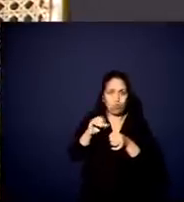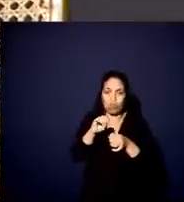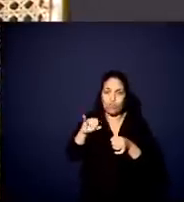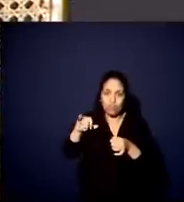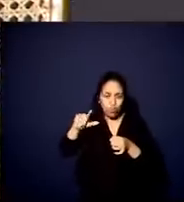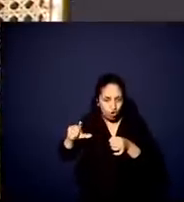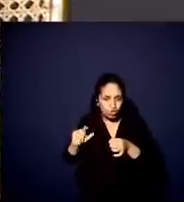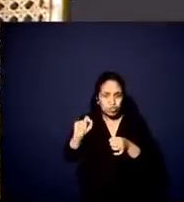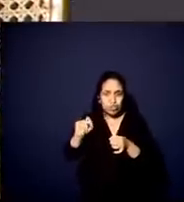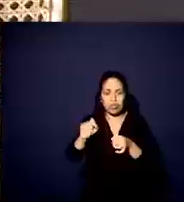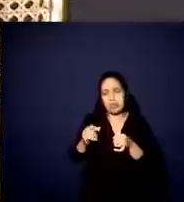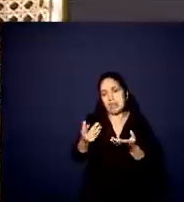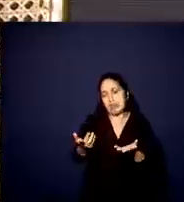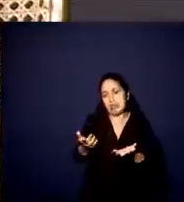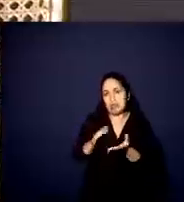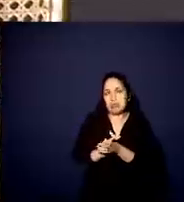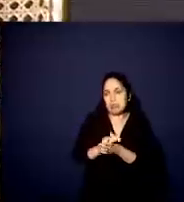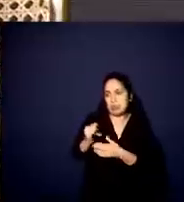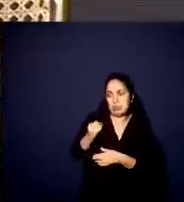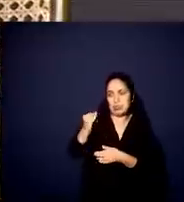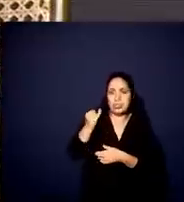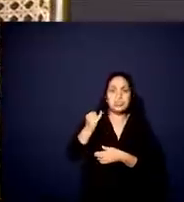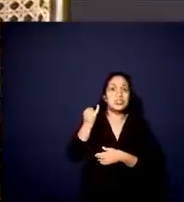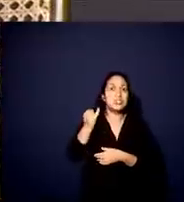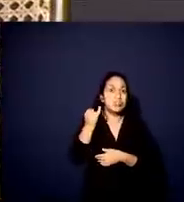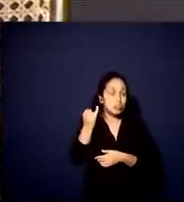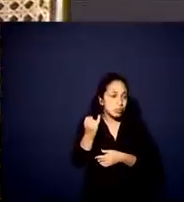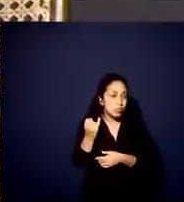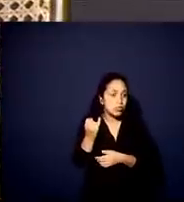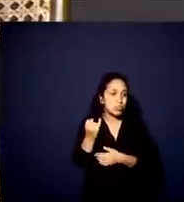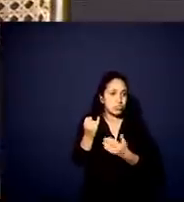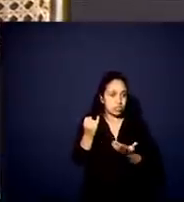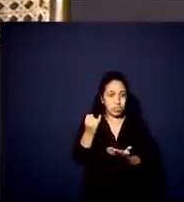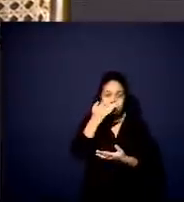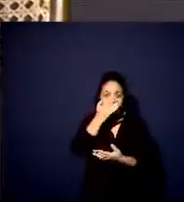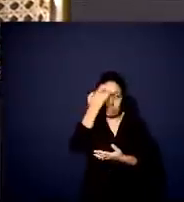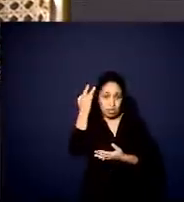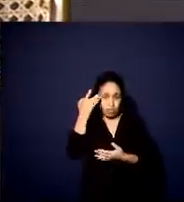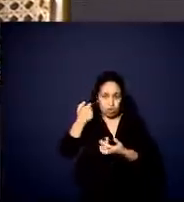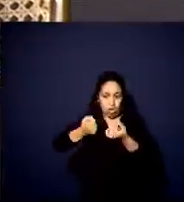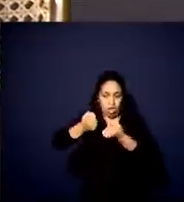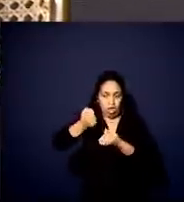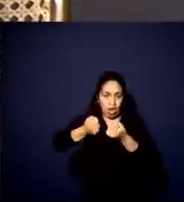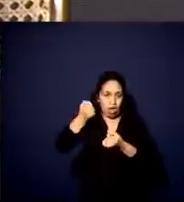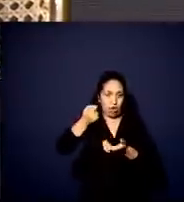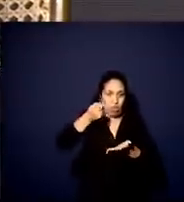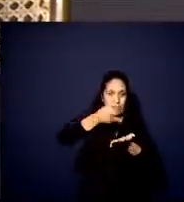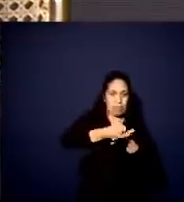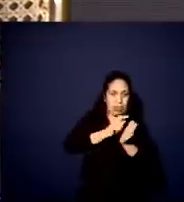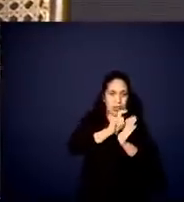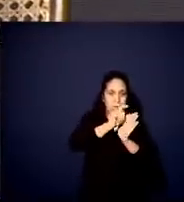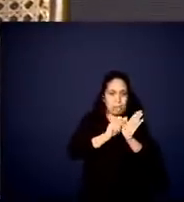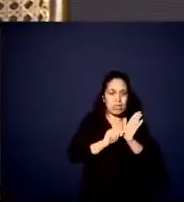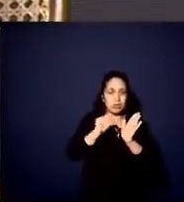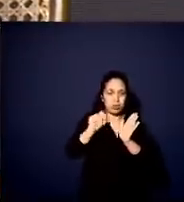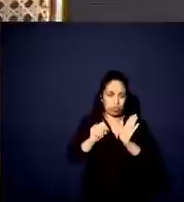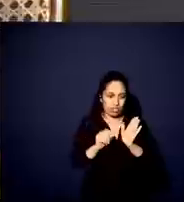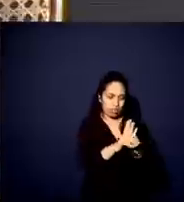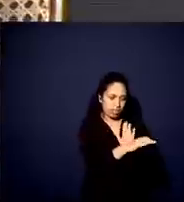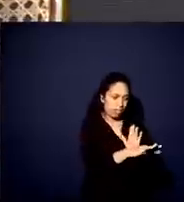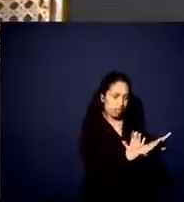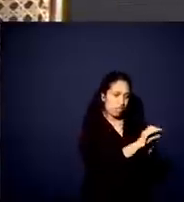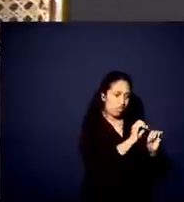seja considerado como essencial, e, consequentemente, quem tem carro pague menos, eu vou tirar dinheiro da educação